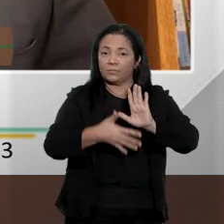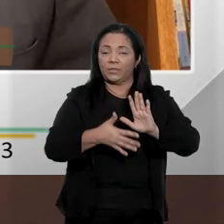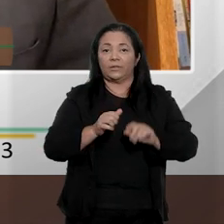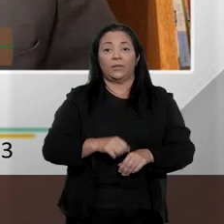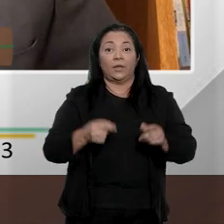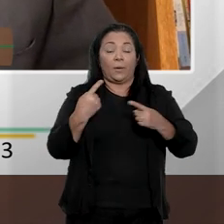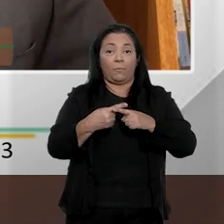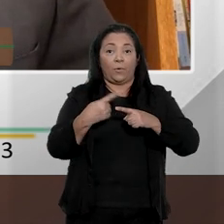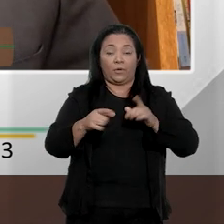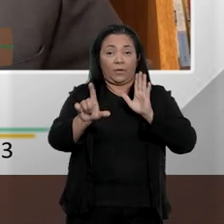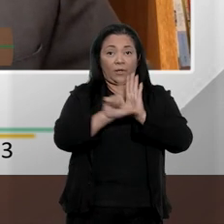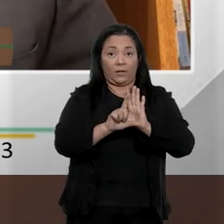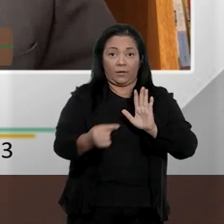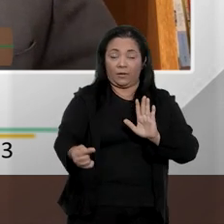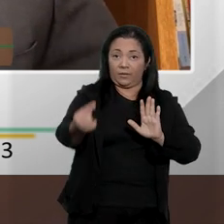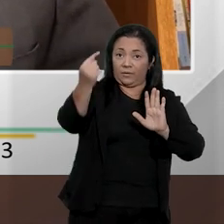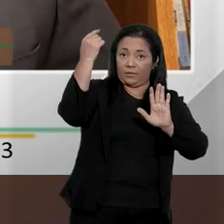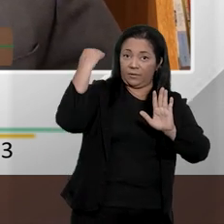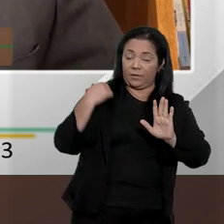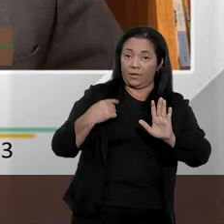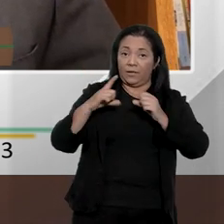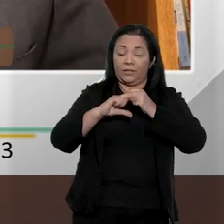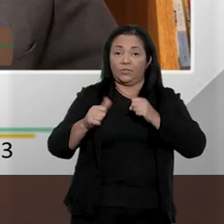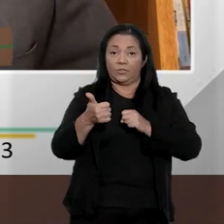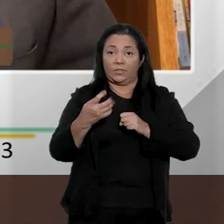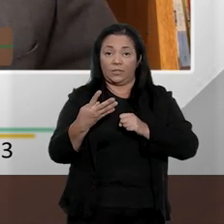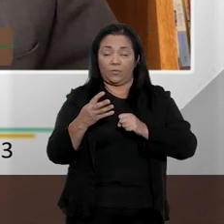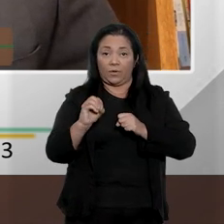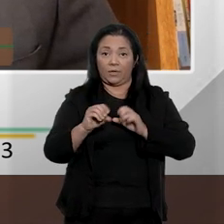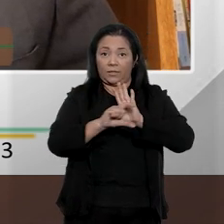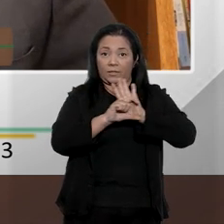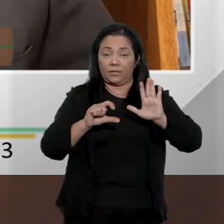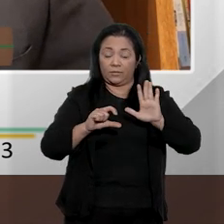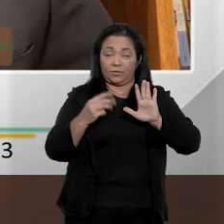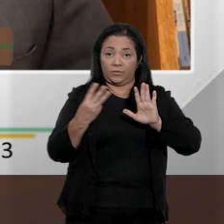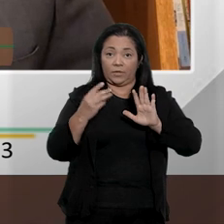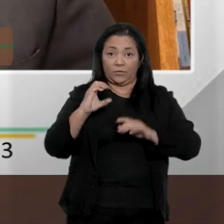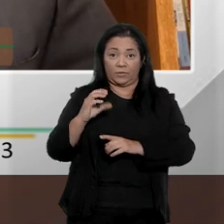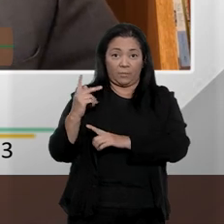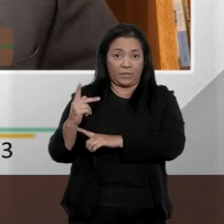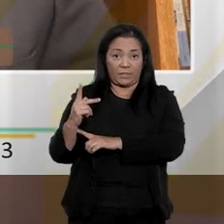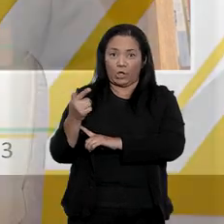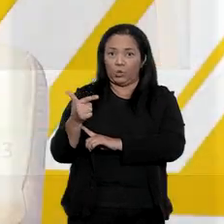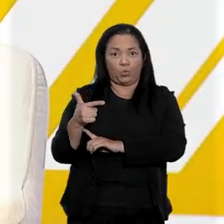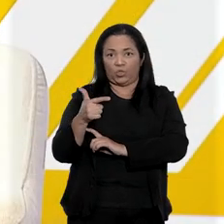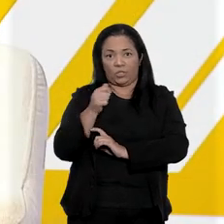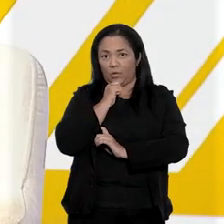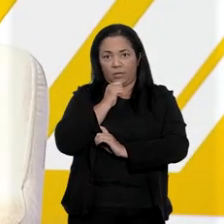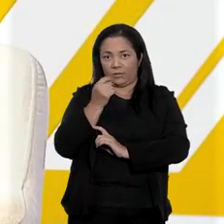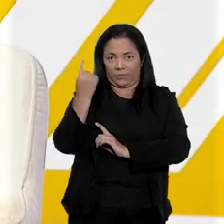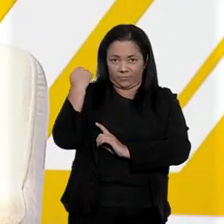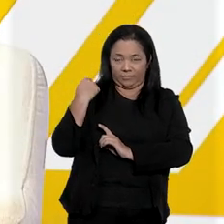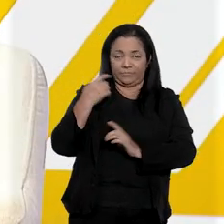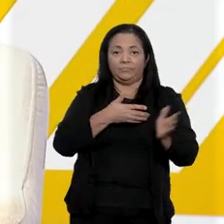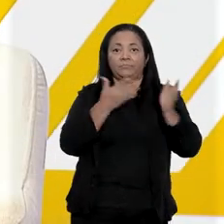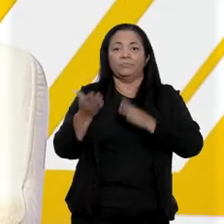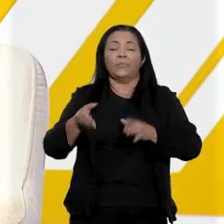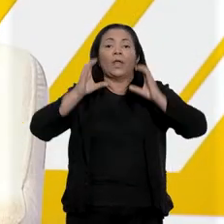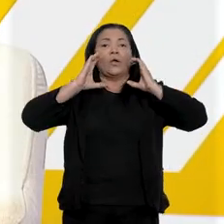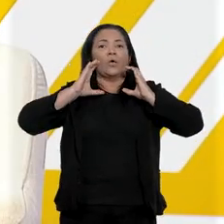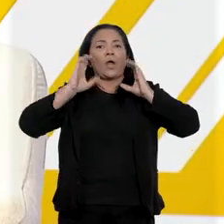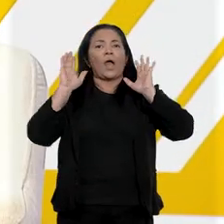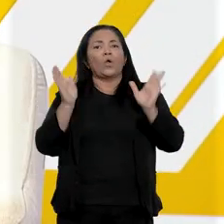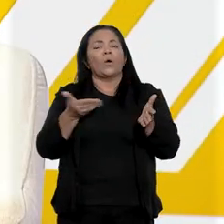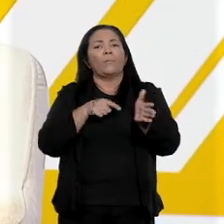antiga, na antiga redação do artigo 140, parágrafo 3º do Código Penal, nós não tínhamos. E agora, quanto às condutas